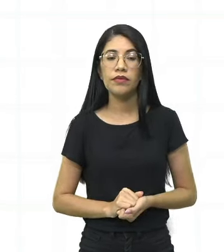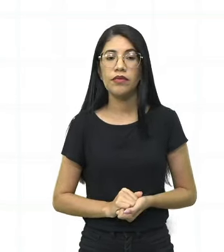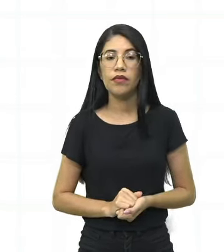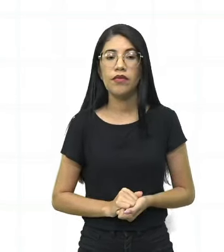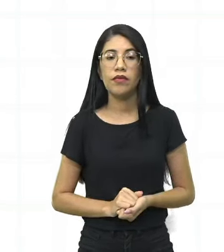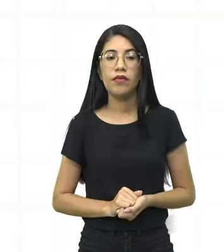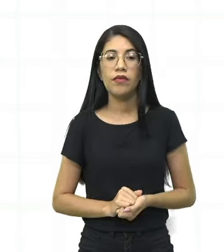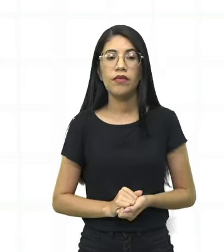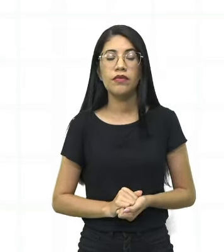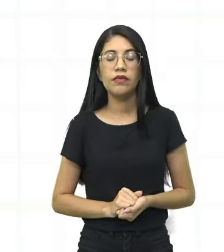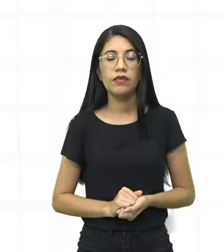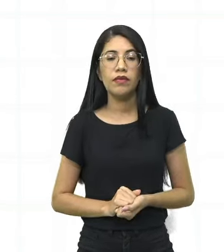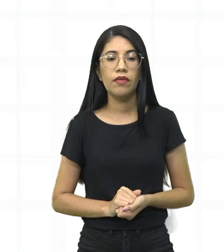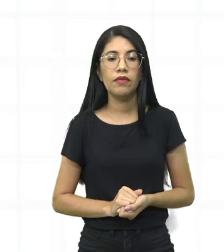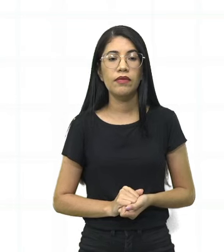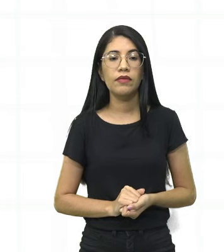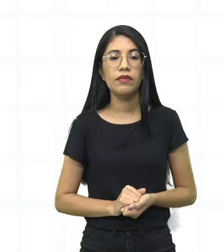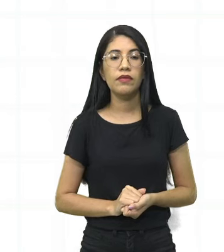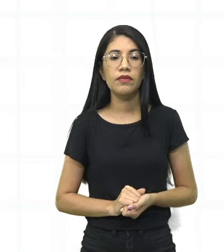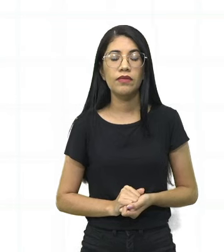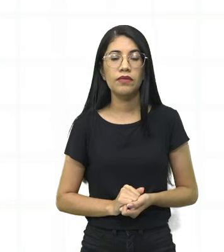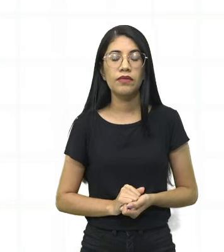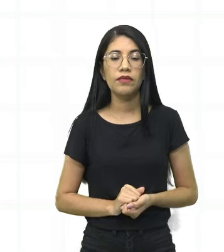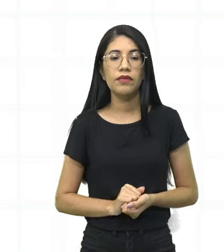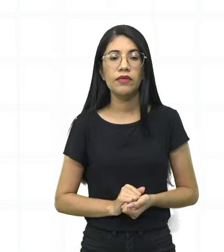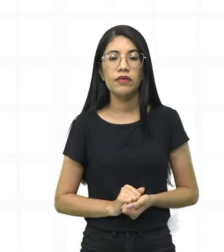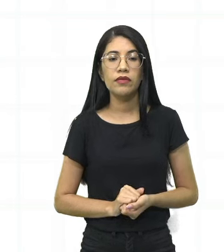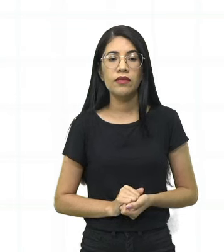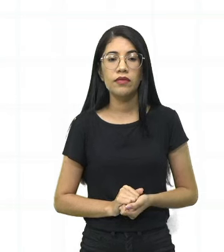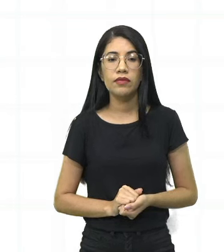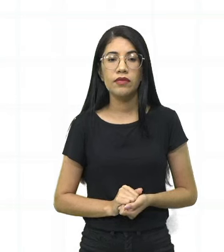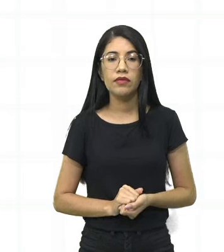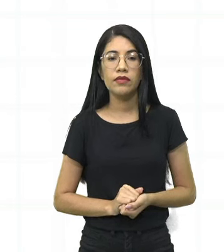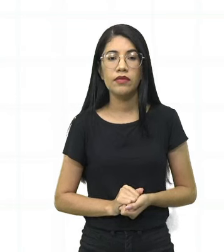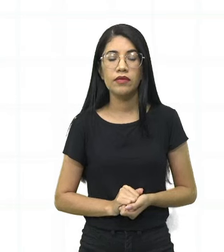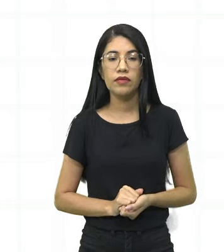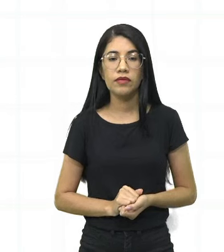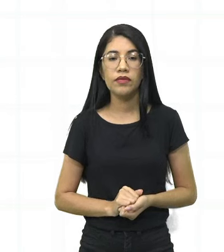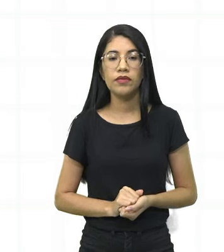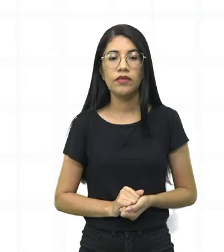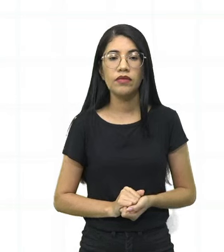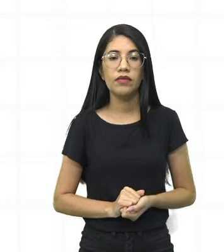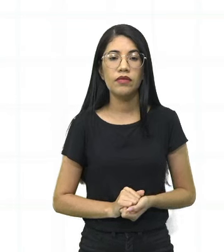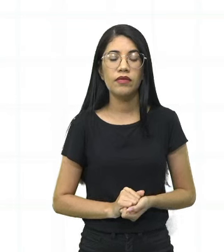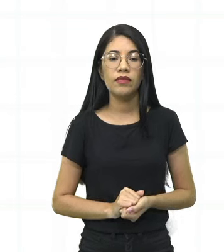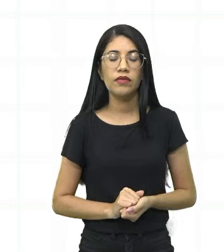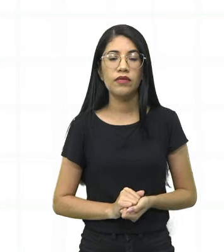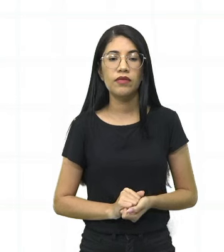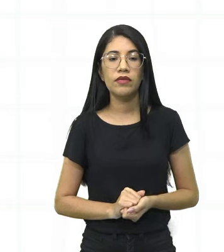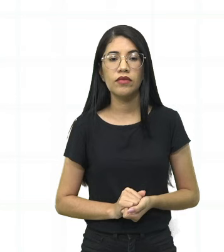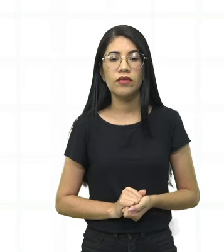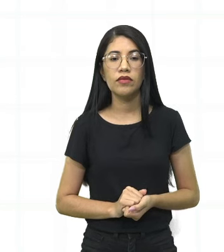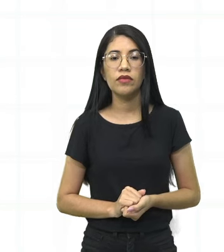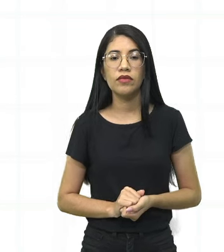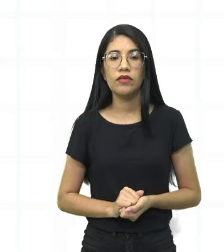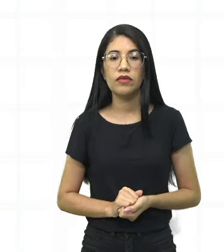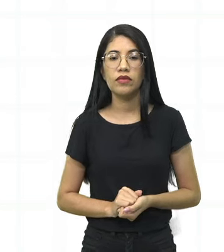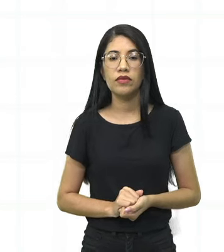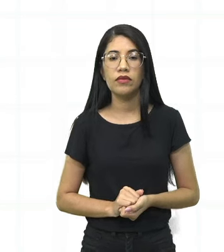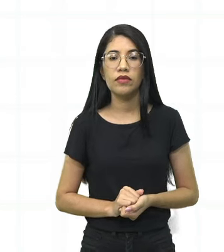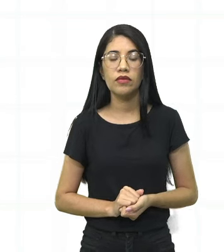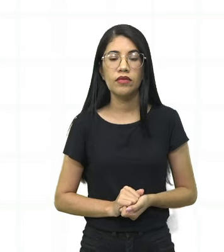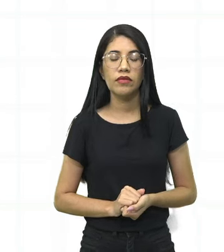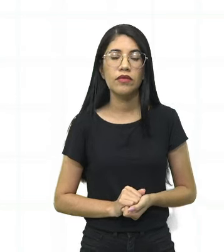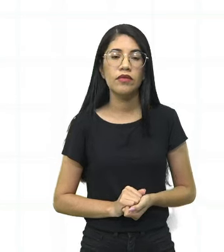Nós temos um, dois, três. Aqui, juntou. Então, é quatro, cinco, seis